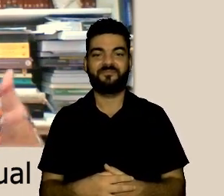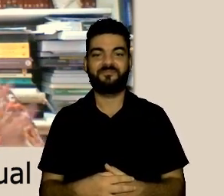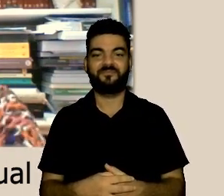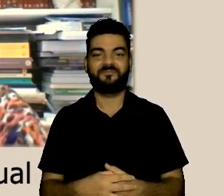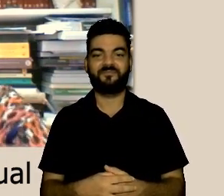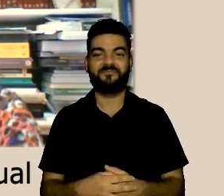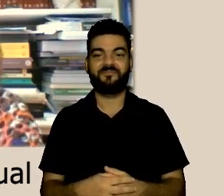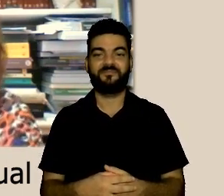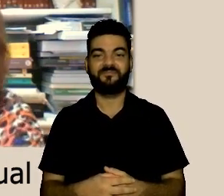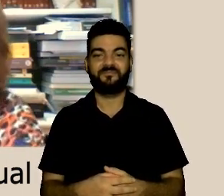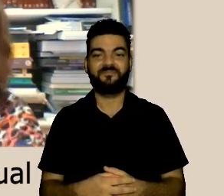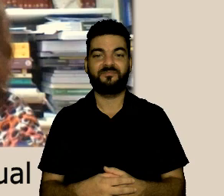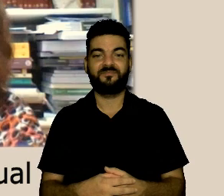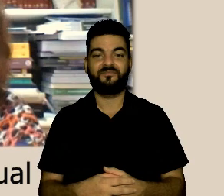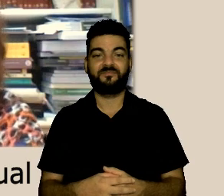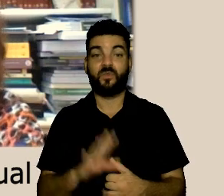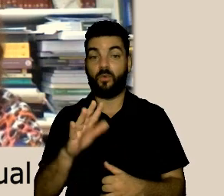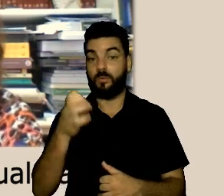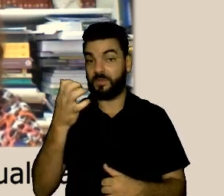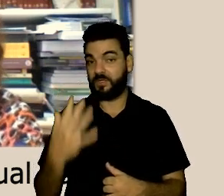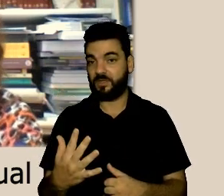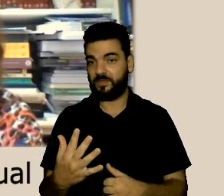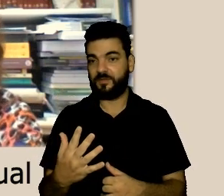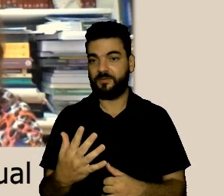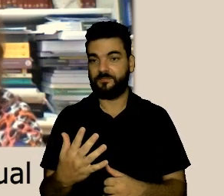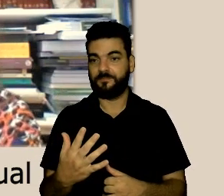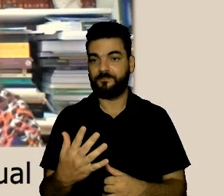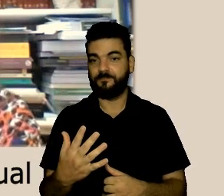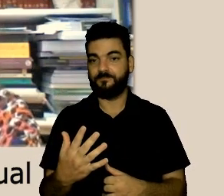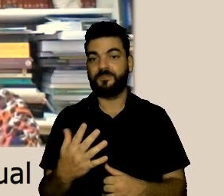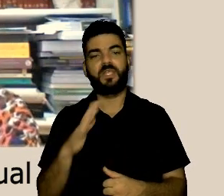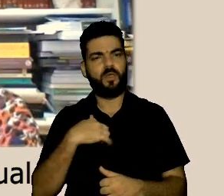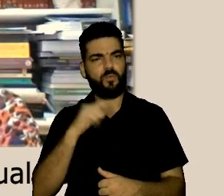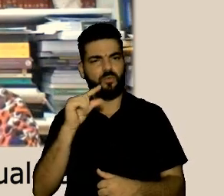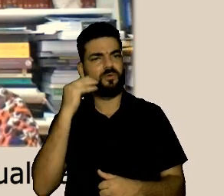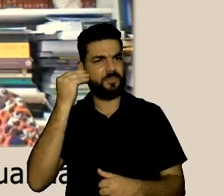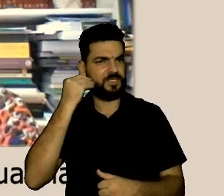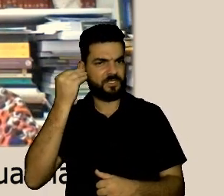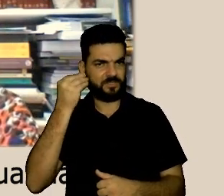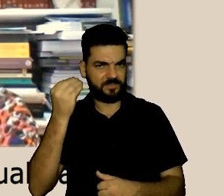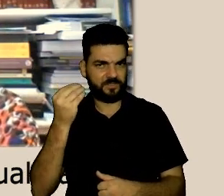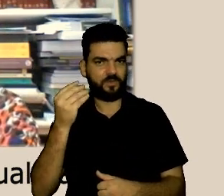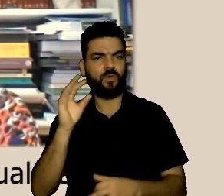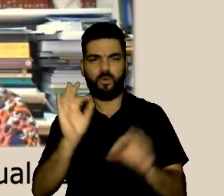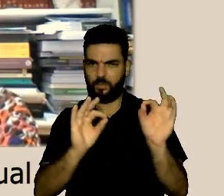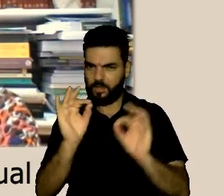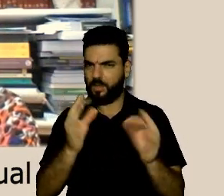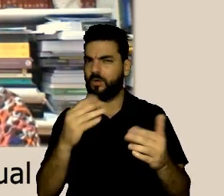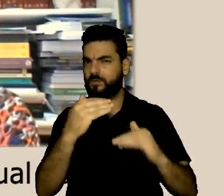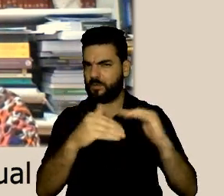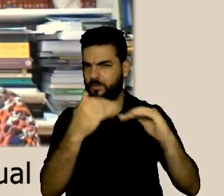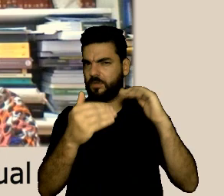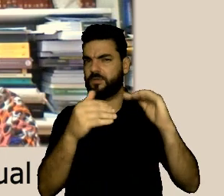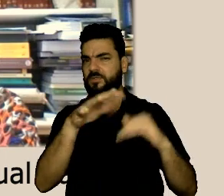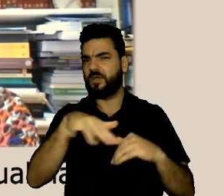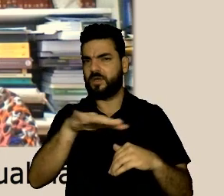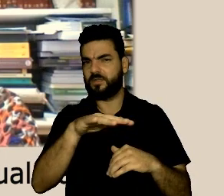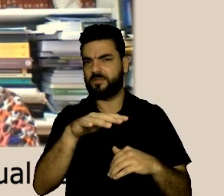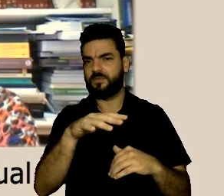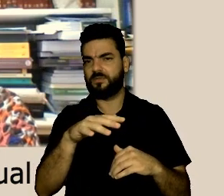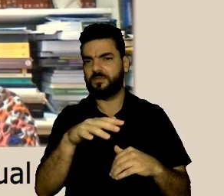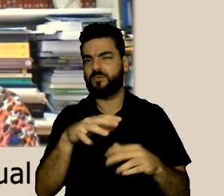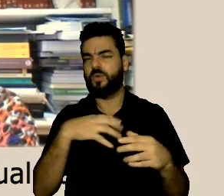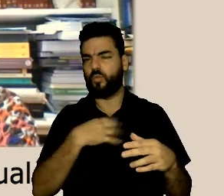mas já está na hora do happy hour já pedimos a pizza essa é uma coisa que eu vou falar Inês e até sim pela